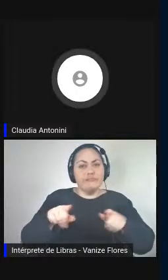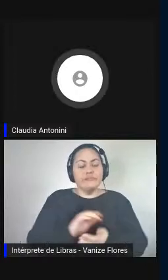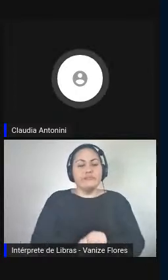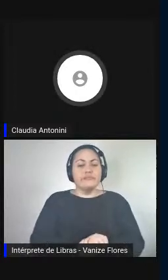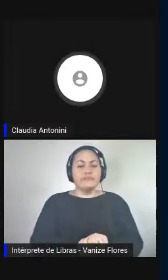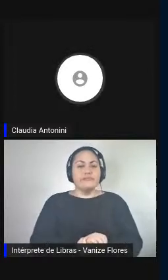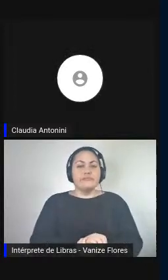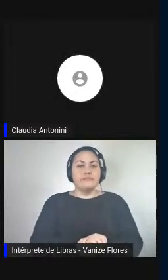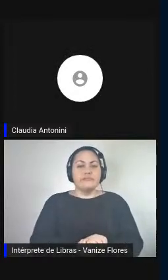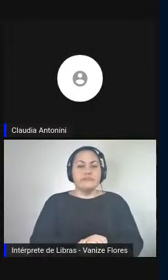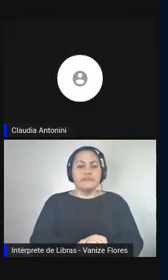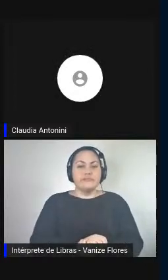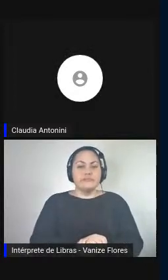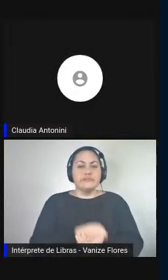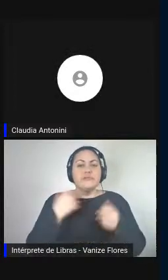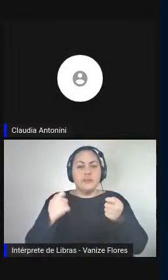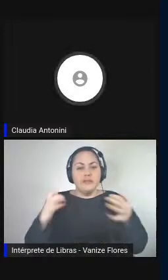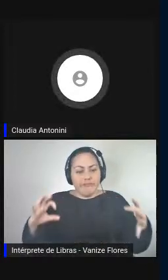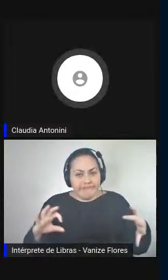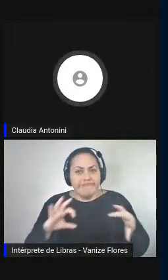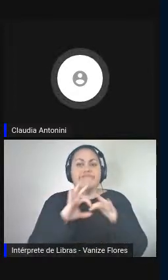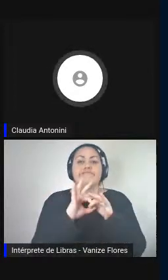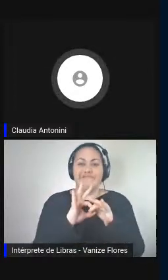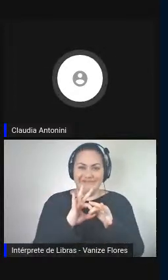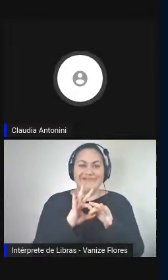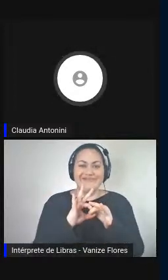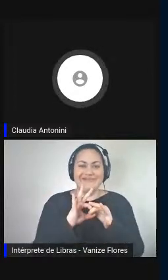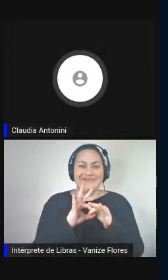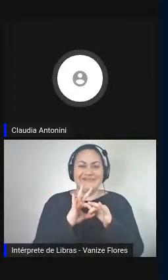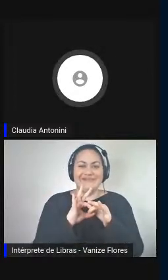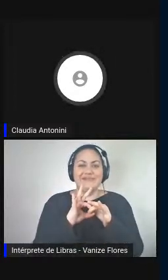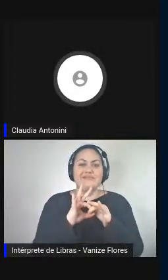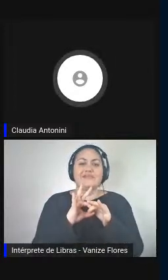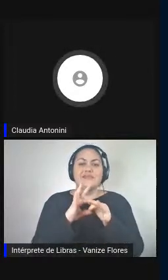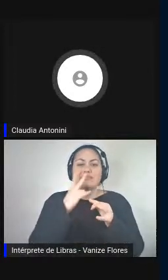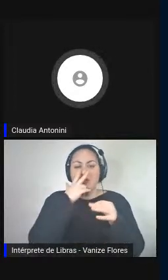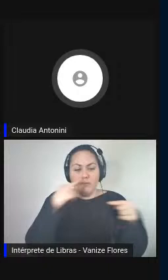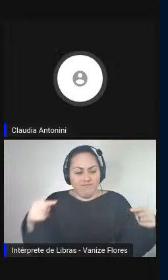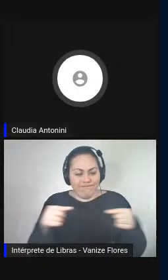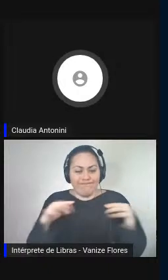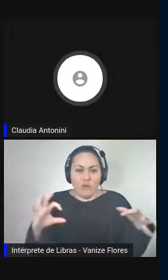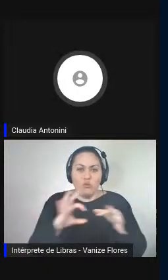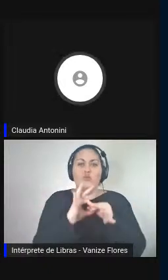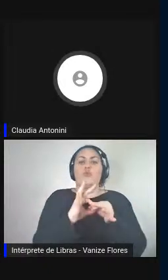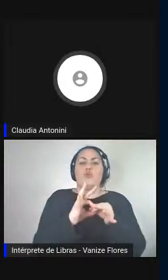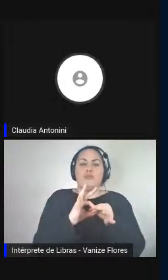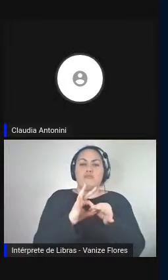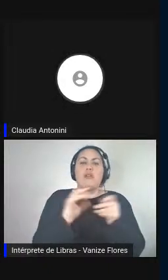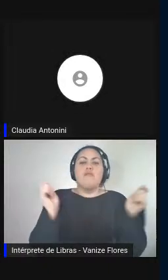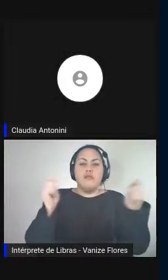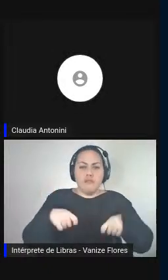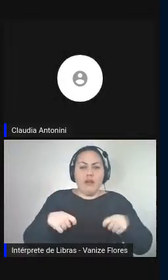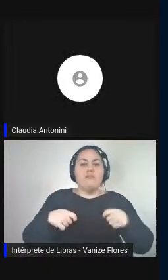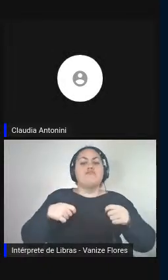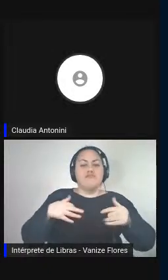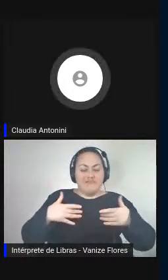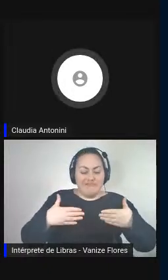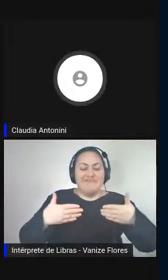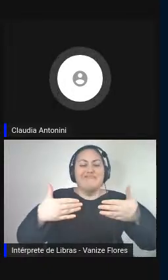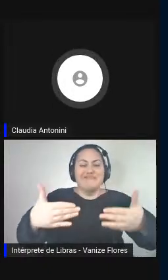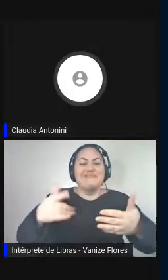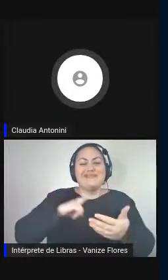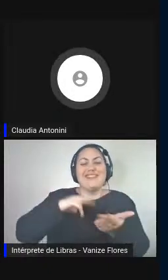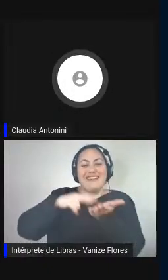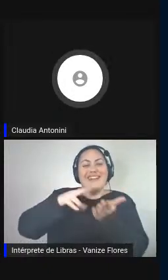mão na mão, de mãos dadas, e se tornarão uma nova realidade no bem e no mal. Eu